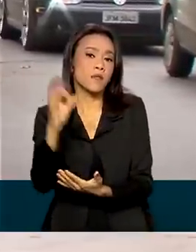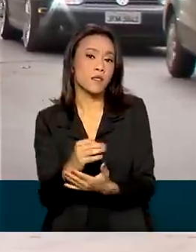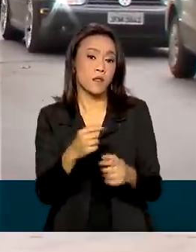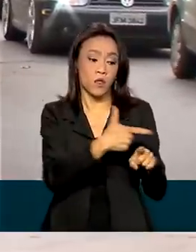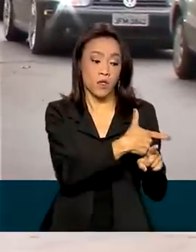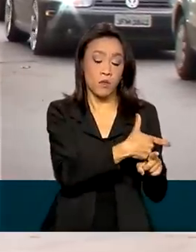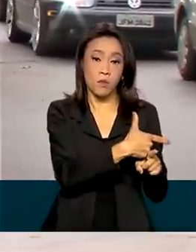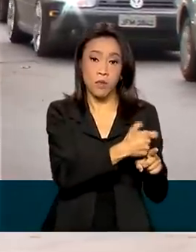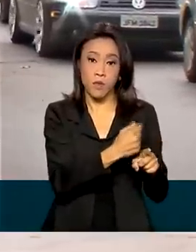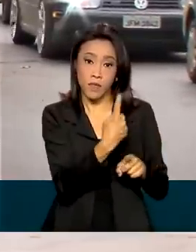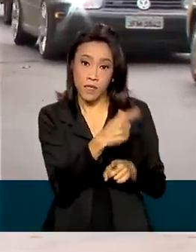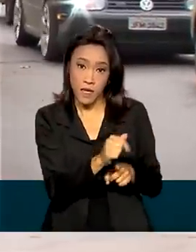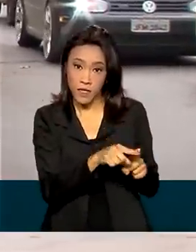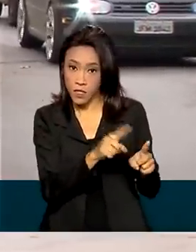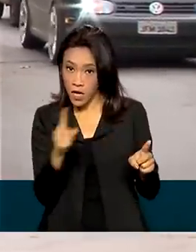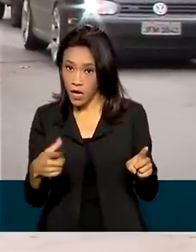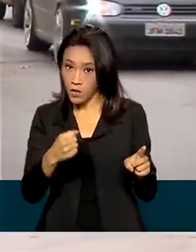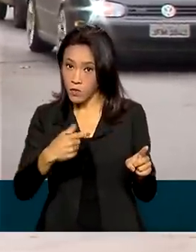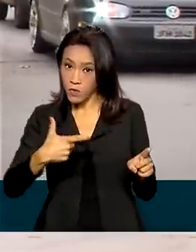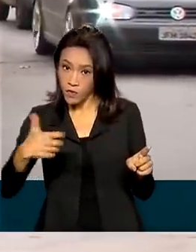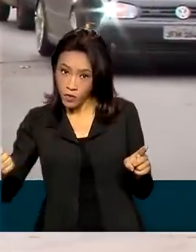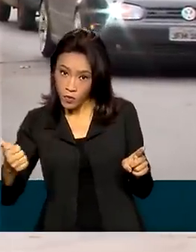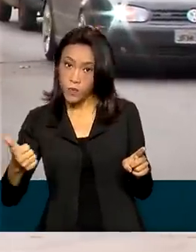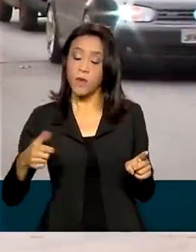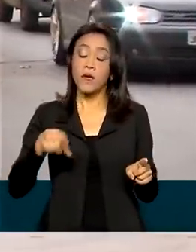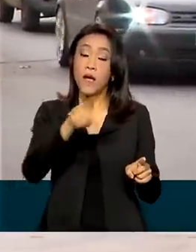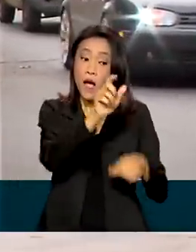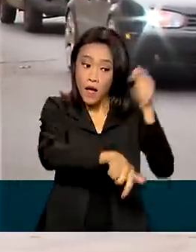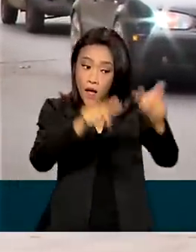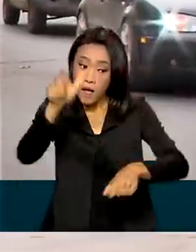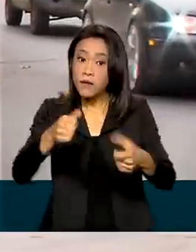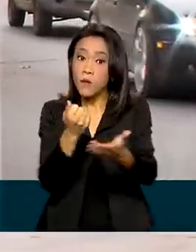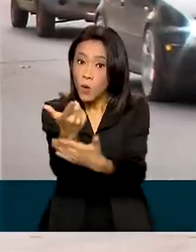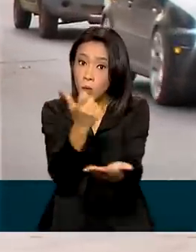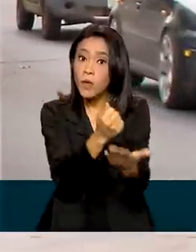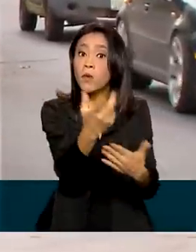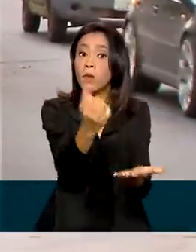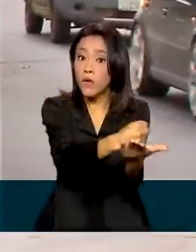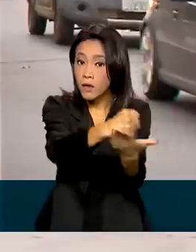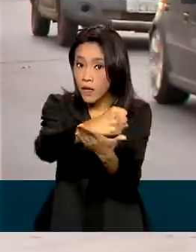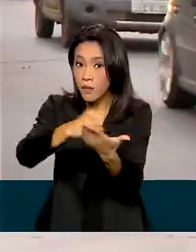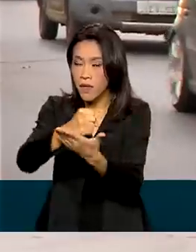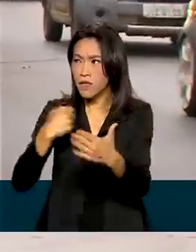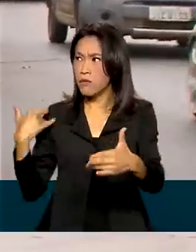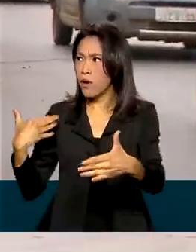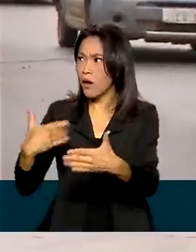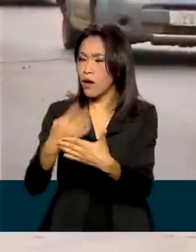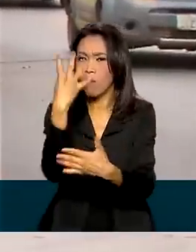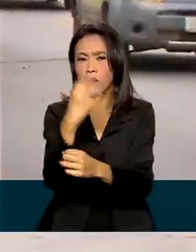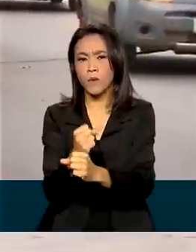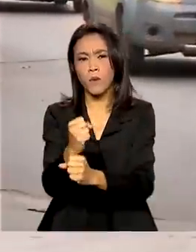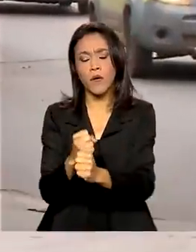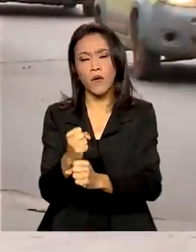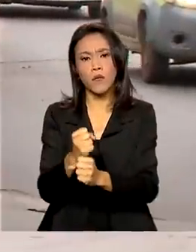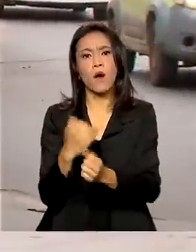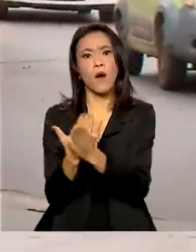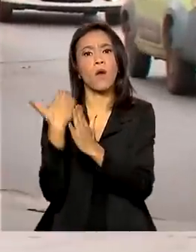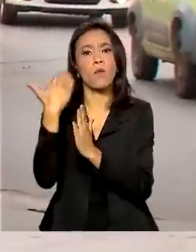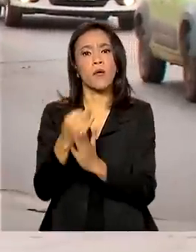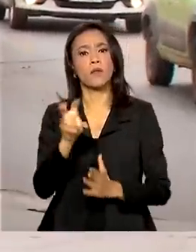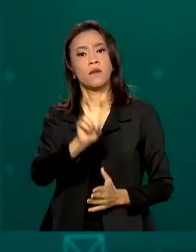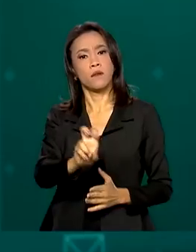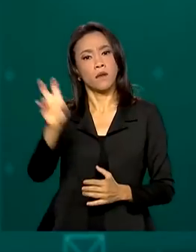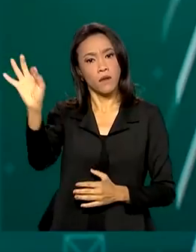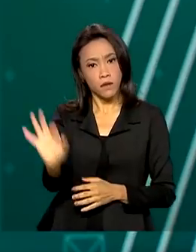2021. A população também está comprando mais remédios. Nesses quatro anos houve um aumento de 55% nas vendas no